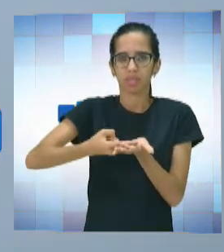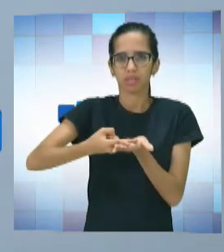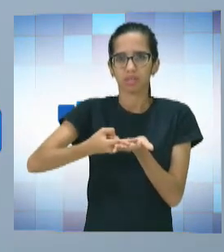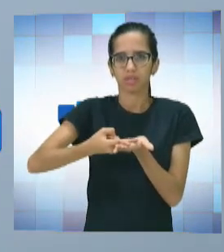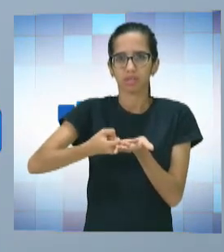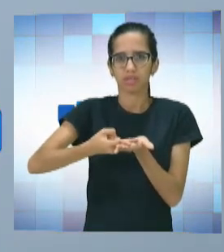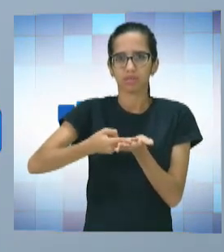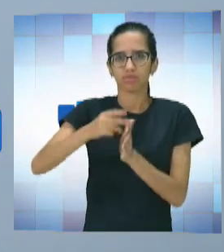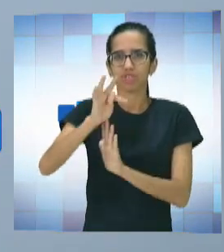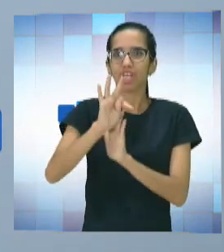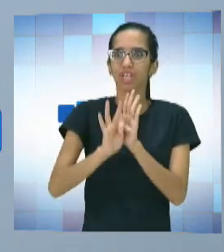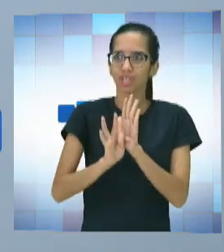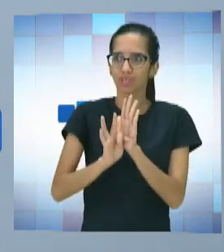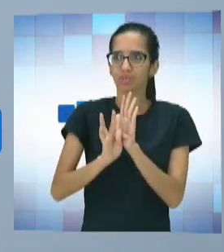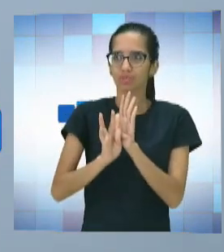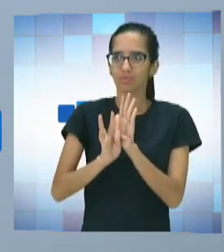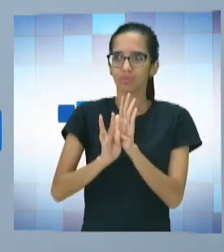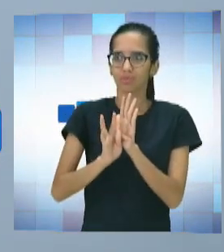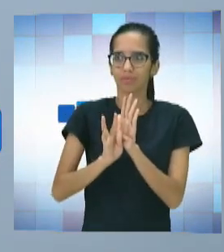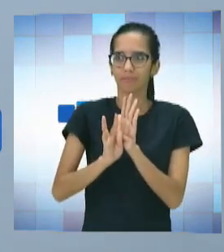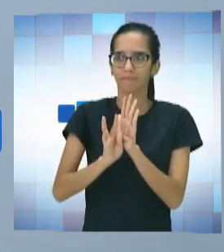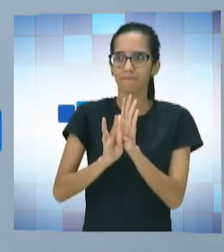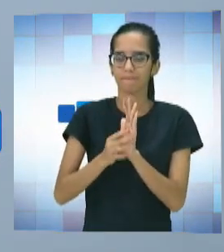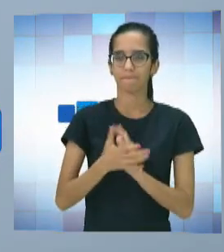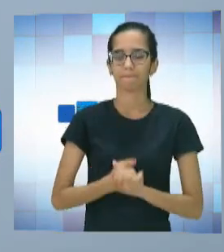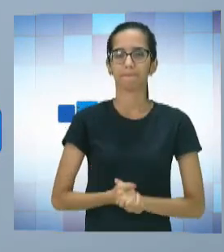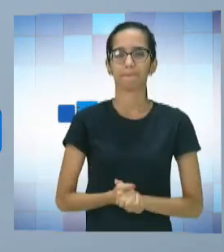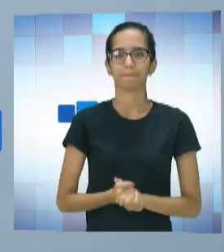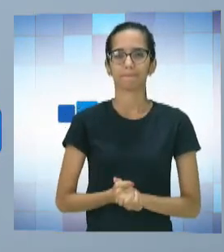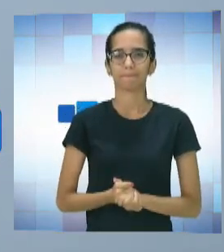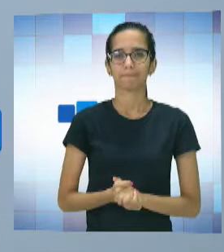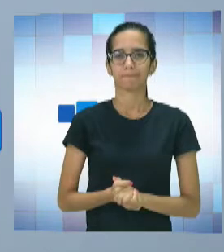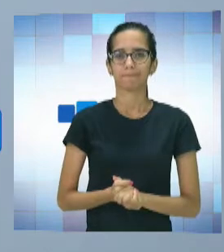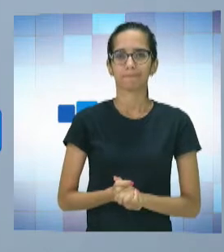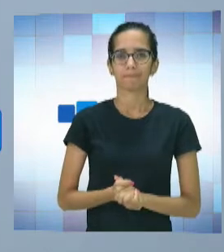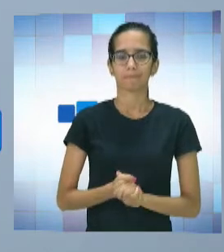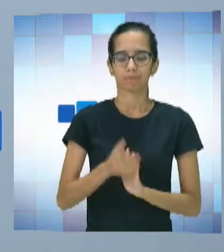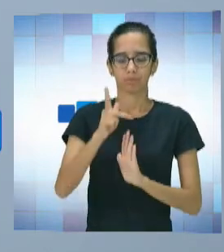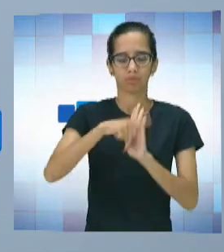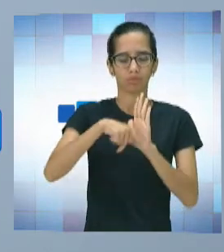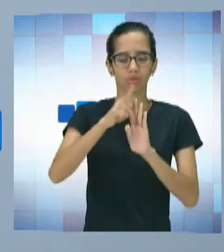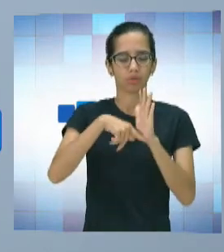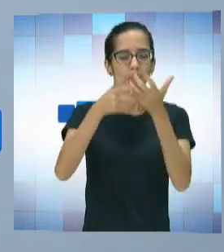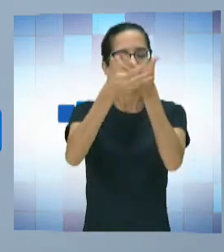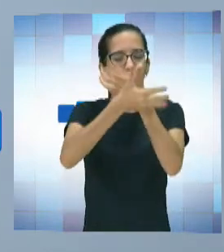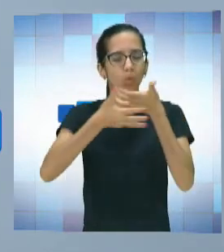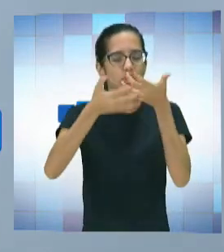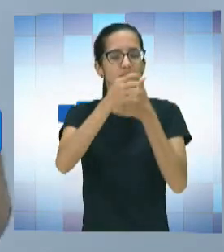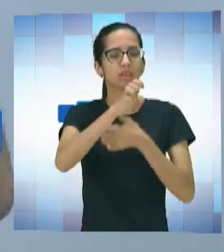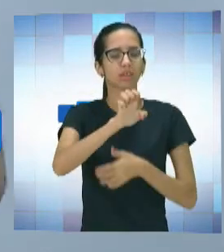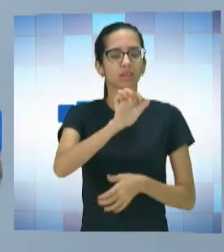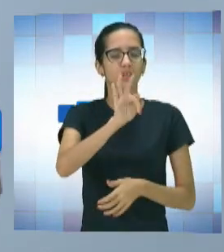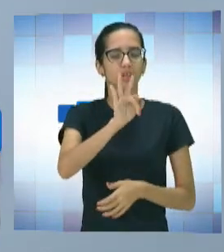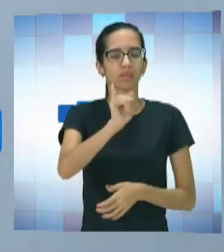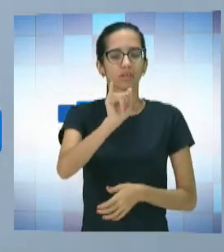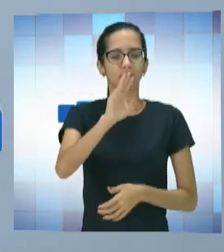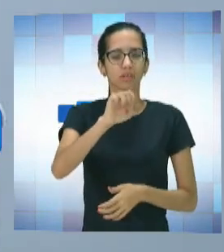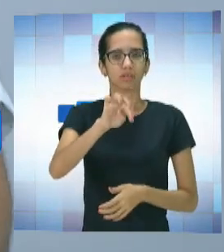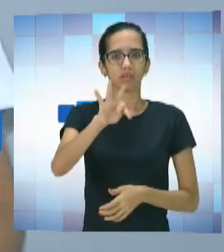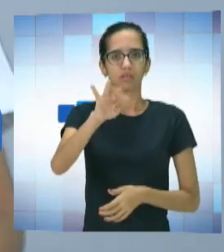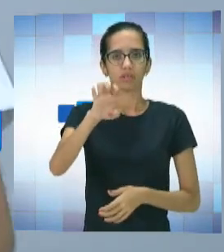ver isso. Então, assim, o projeto Música Eficiente, ele vem com essas inovações, com novas